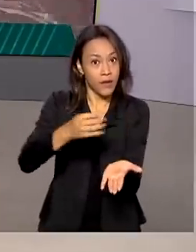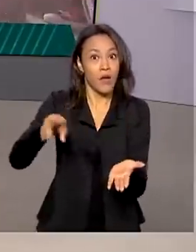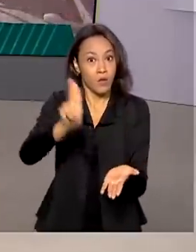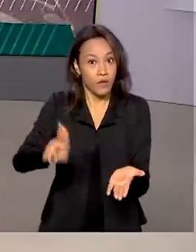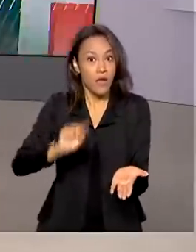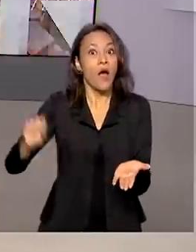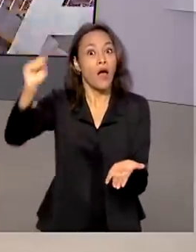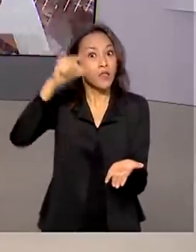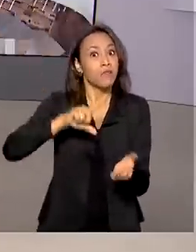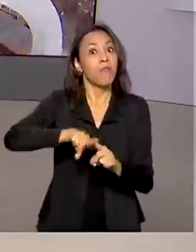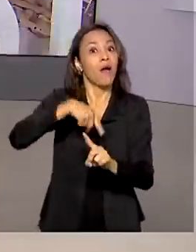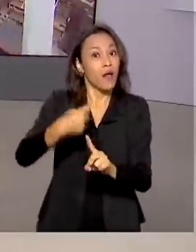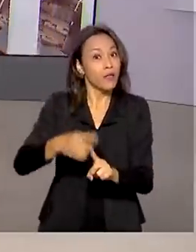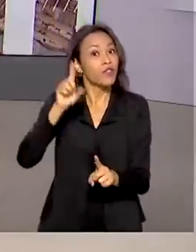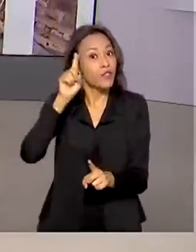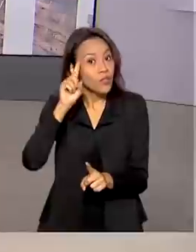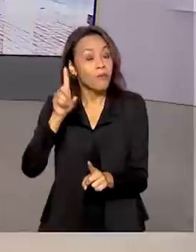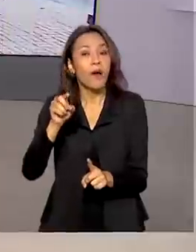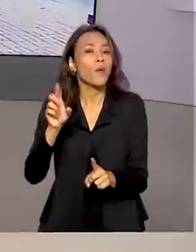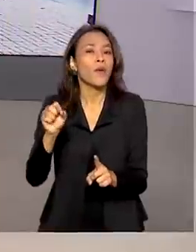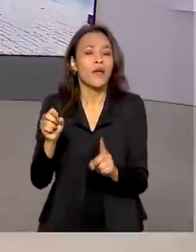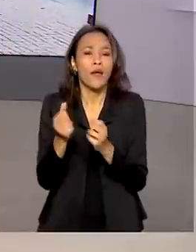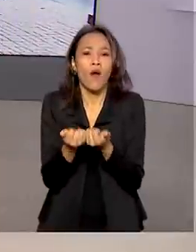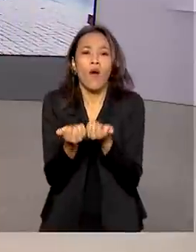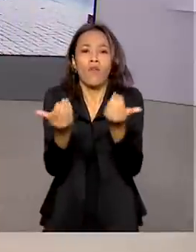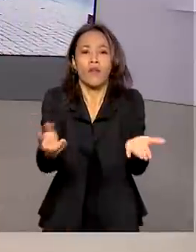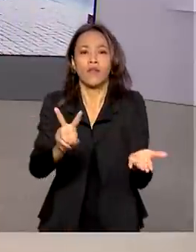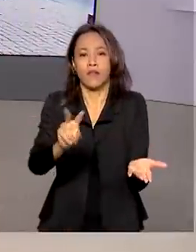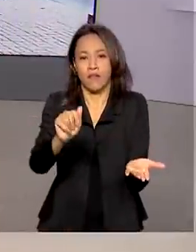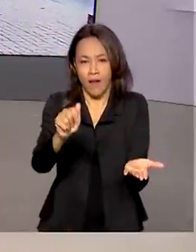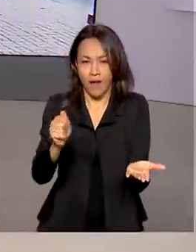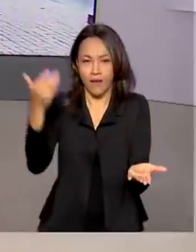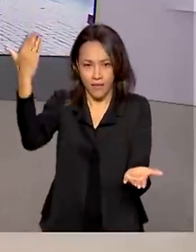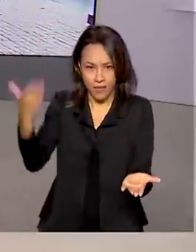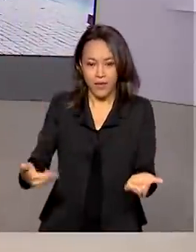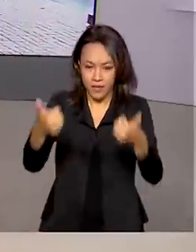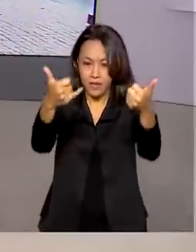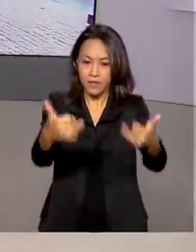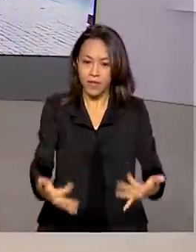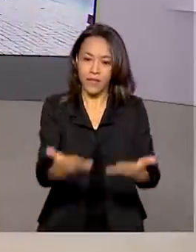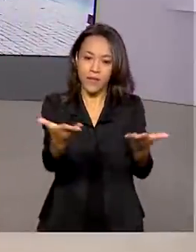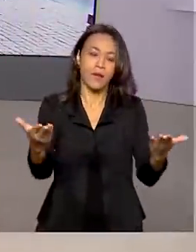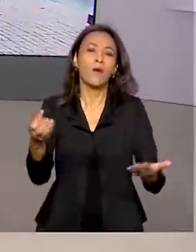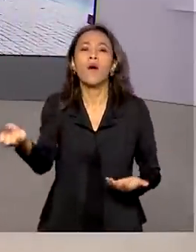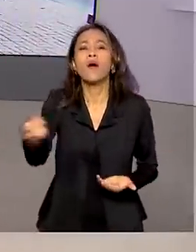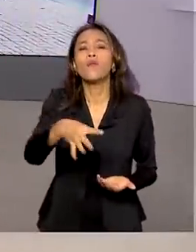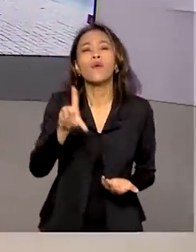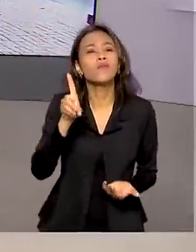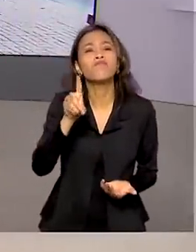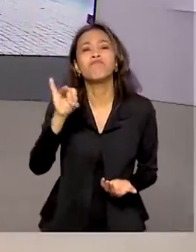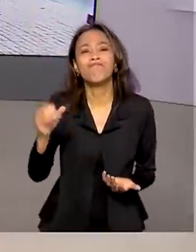oferecer vagas pelo SISU. Tiago Pimenta, ao vivo do Rio, conta para a gente. Tiago, bom dia. Qual que é a nova data?